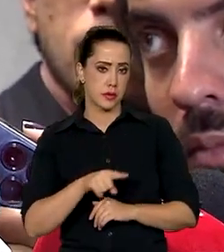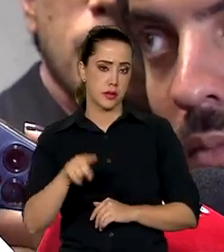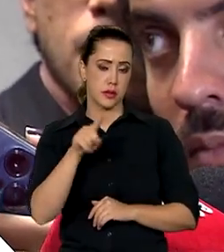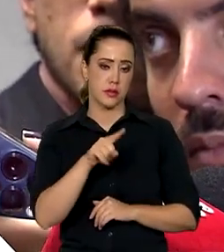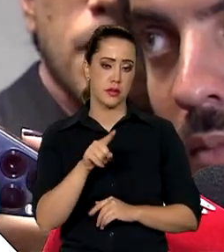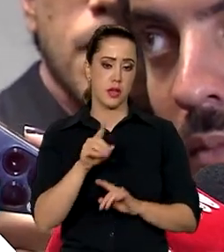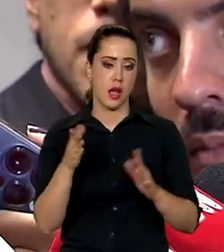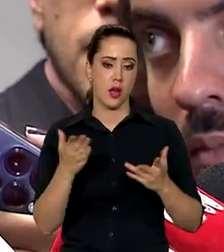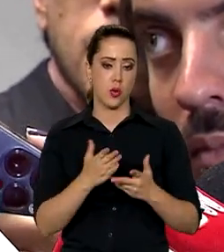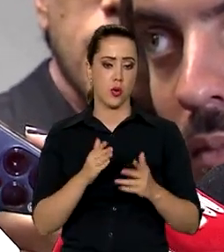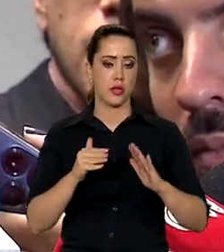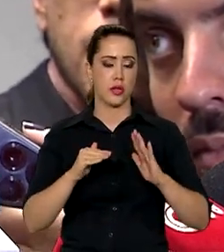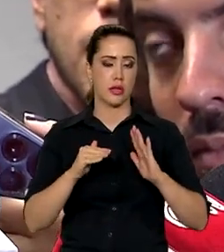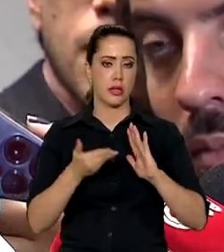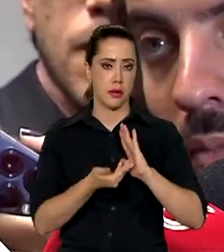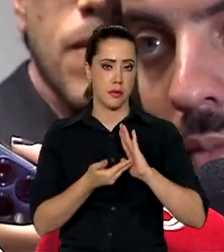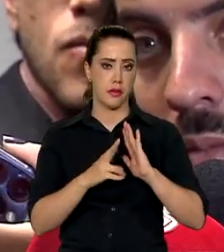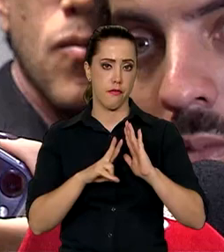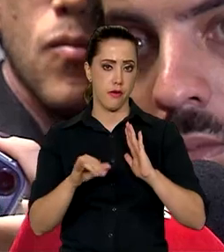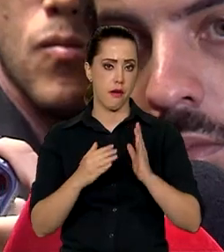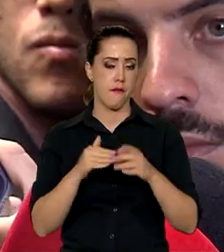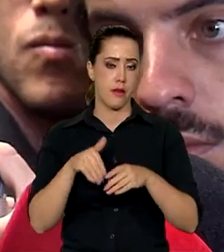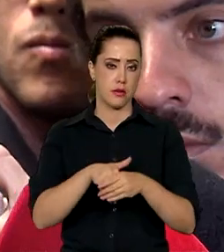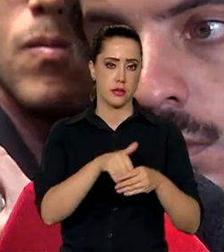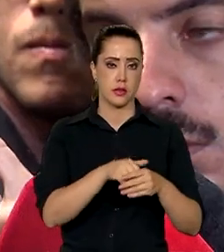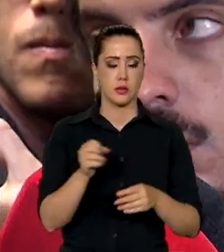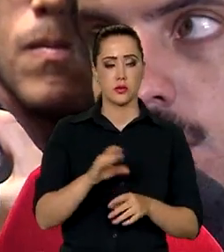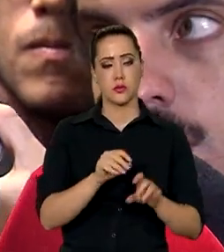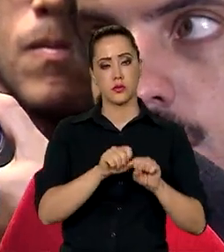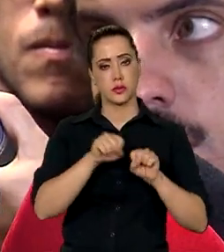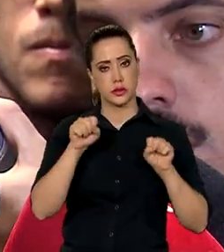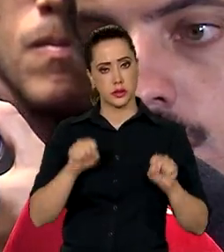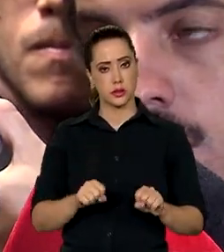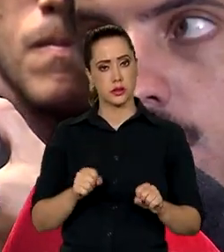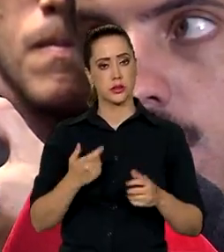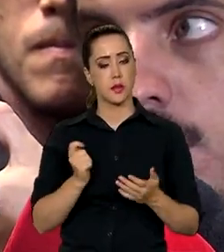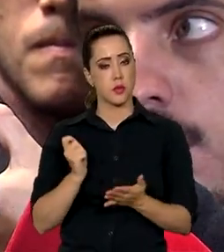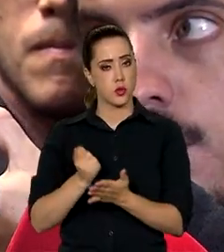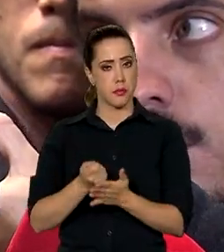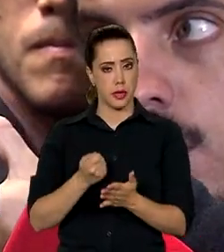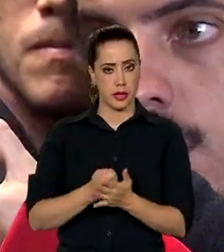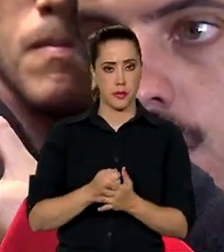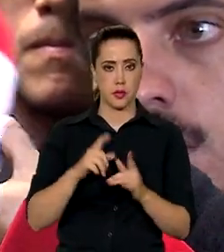direto para a Câmara, esse novo sistema brasileiro de compensação da redução de emissões de carbono. Obrigado.